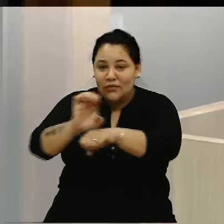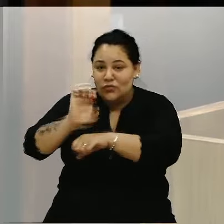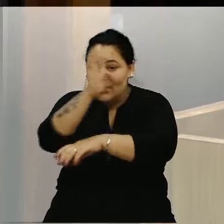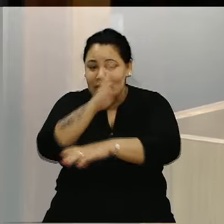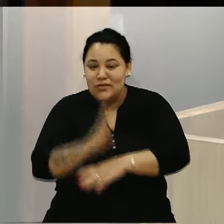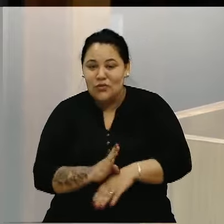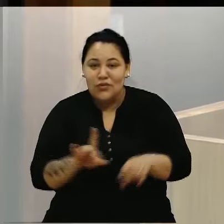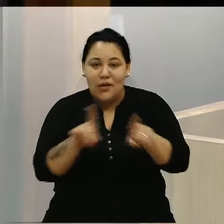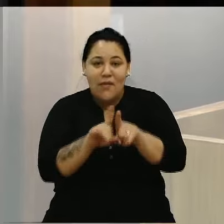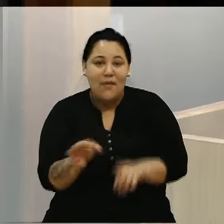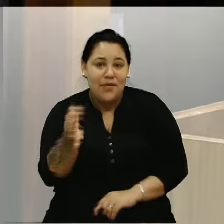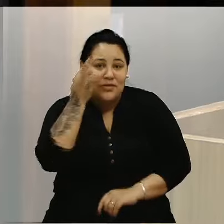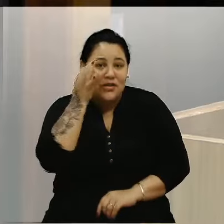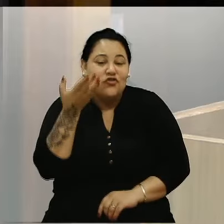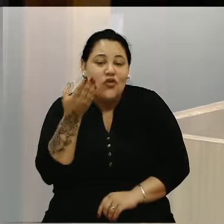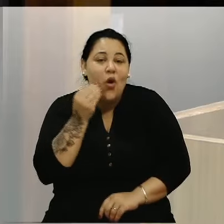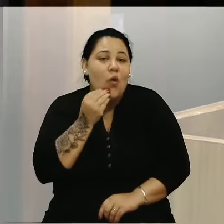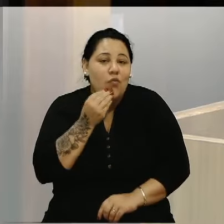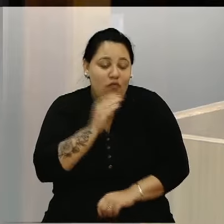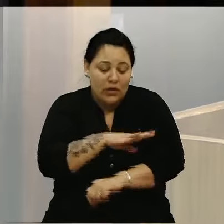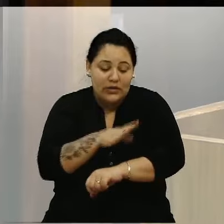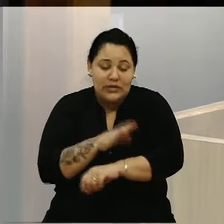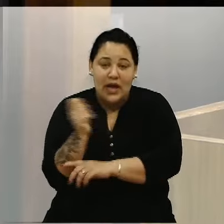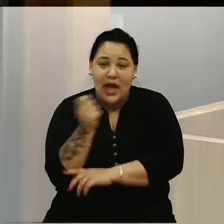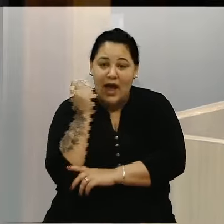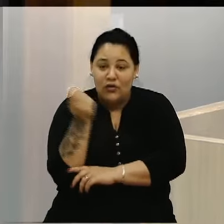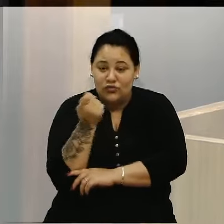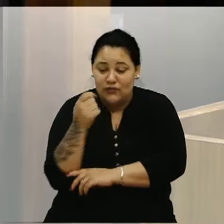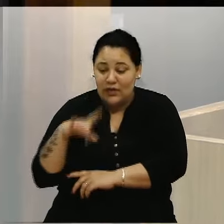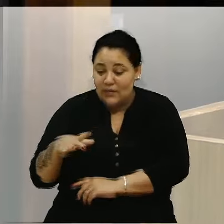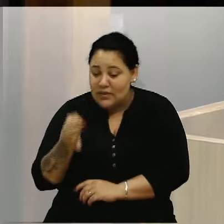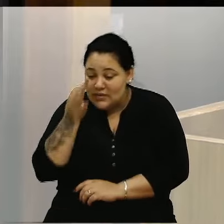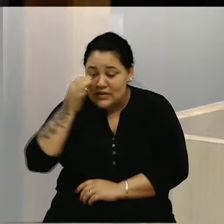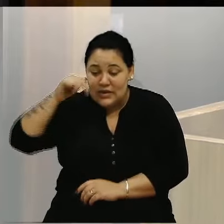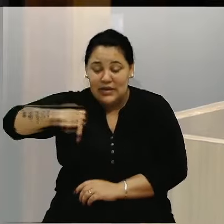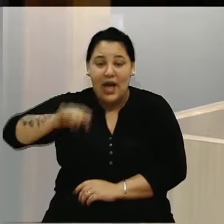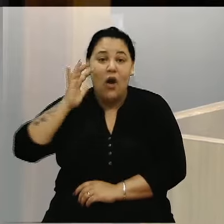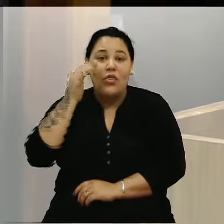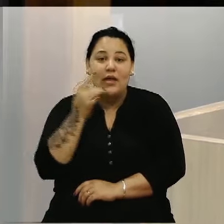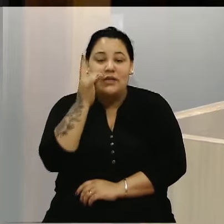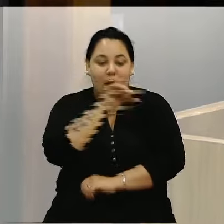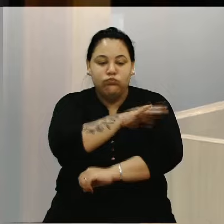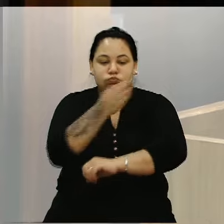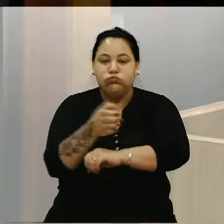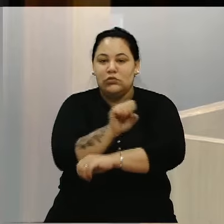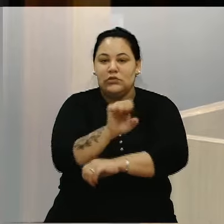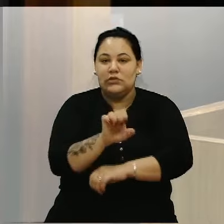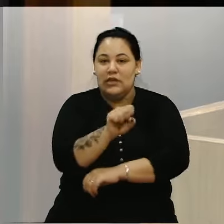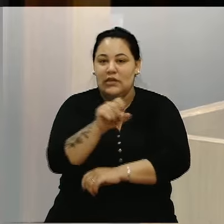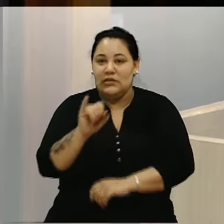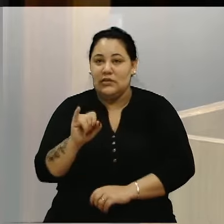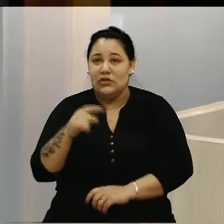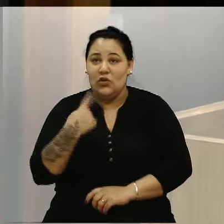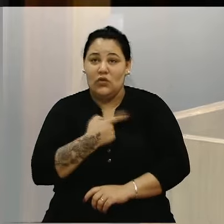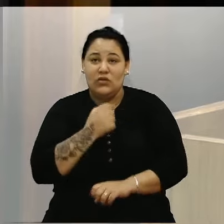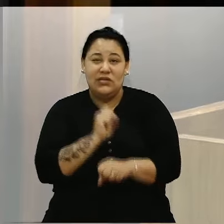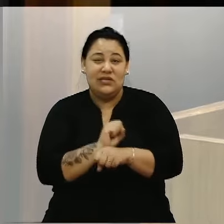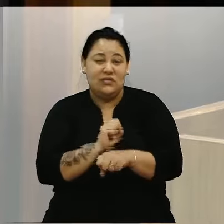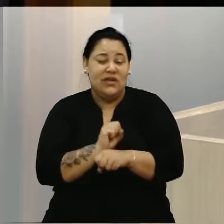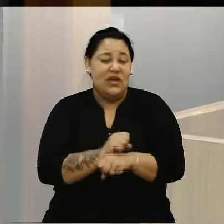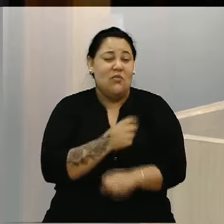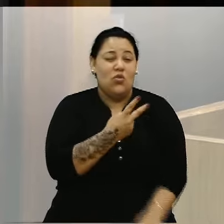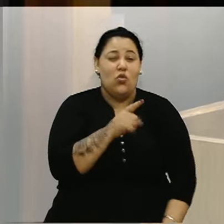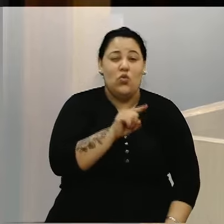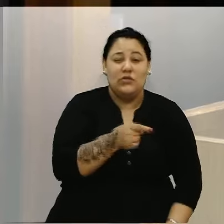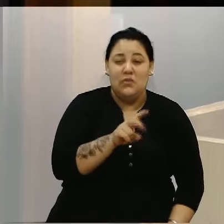A nossa Serra Gaúcha Que vai estar vindo para cá Vai acontecer no SESI Temos expectativa De 2.500